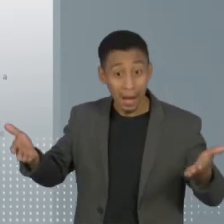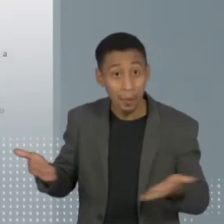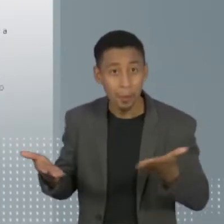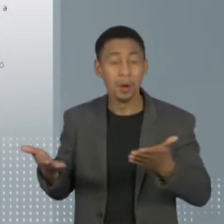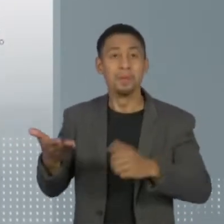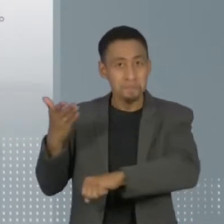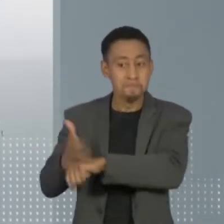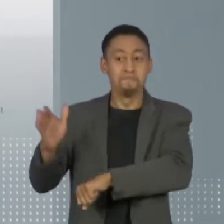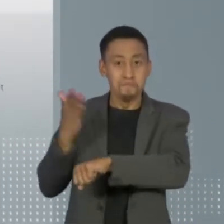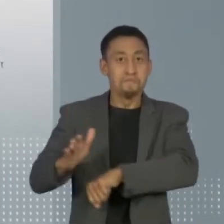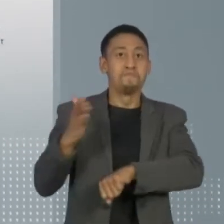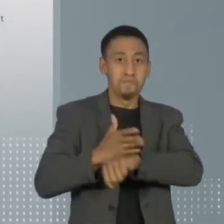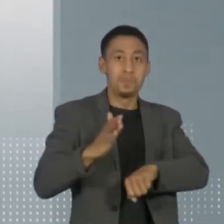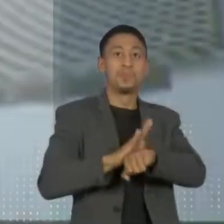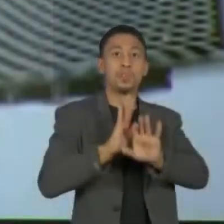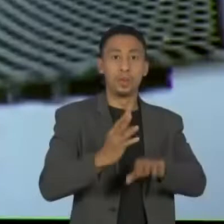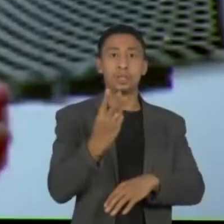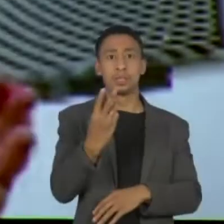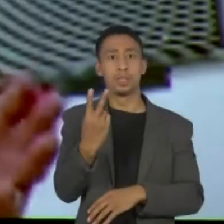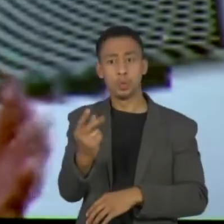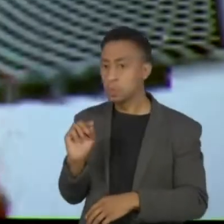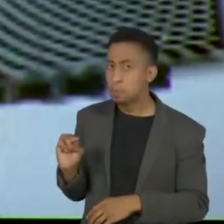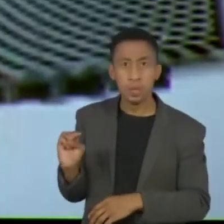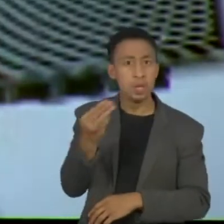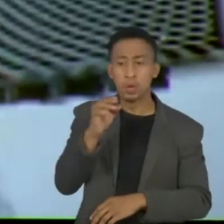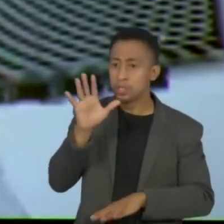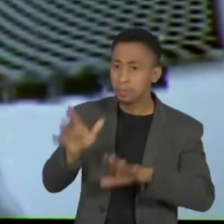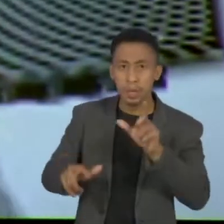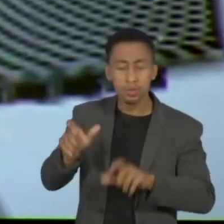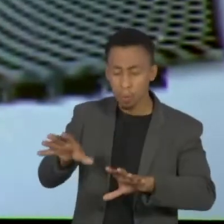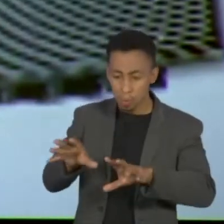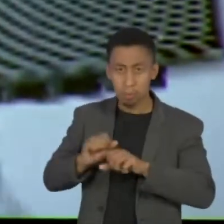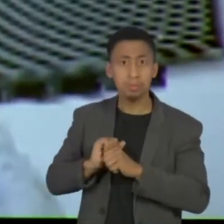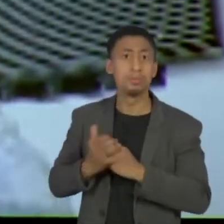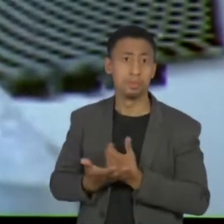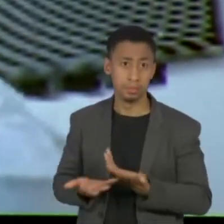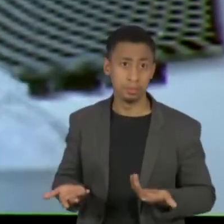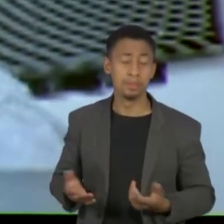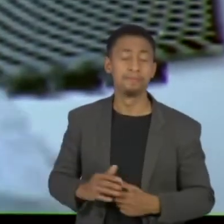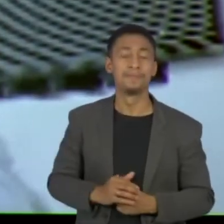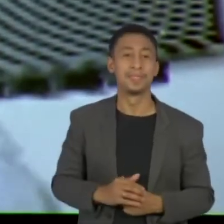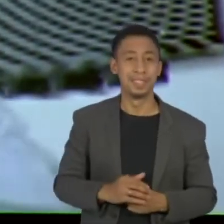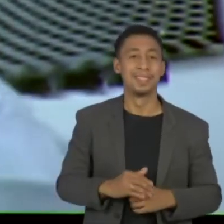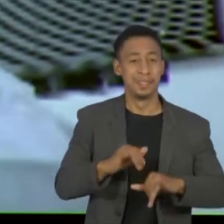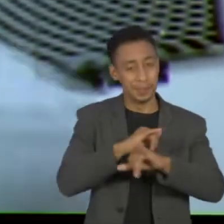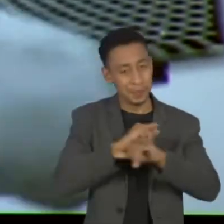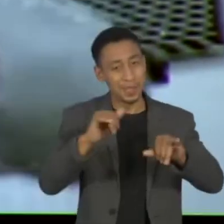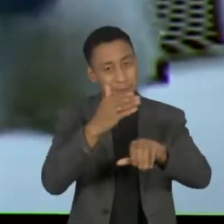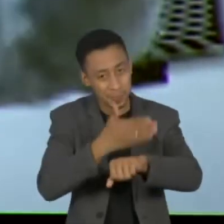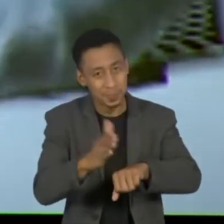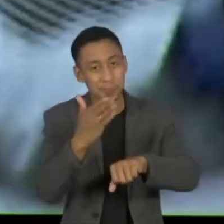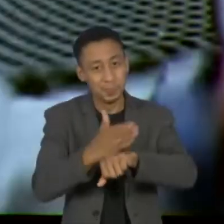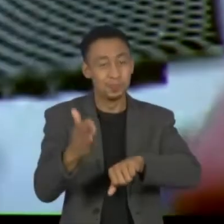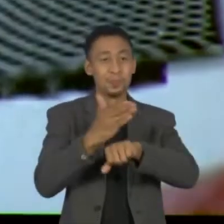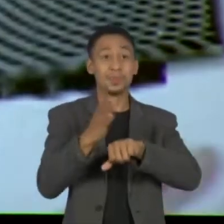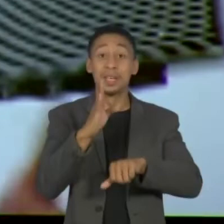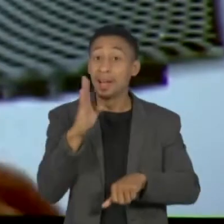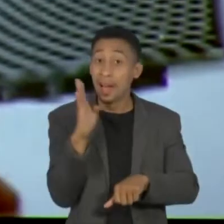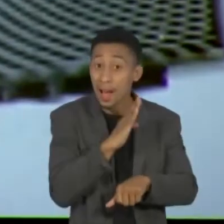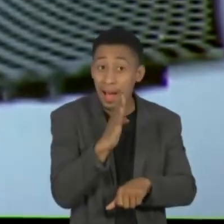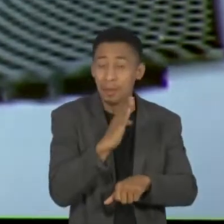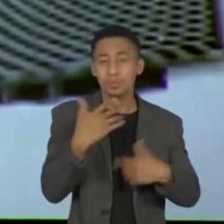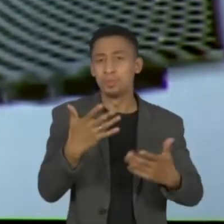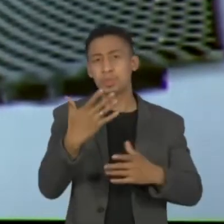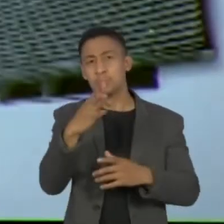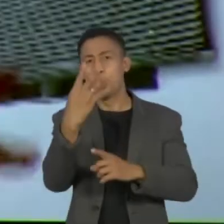pessoas no planeta. Isso não vai ser rápido, é um processo lento. A gente fala para fazer esse treinamento em ao redor de quatro